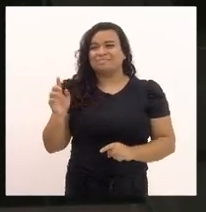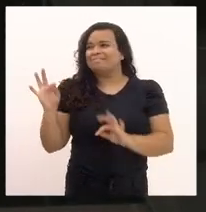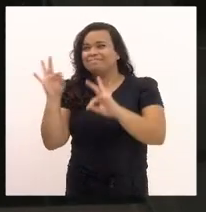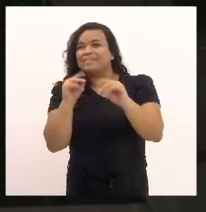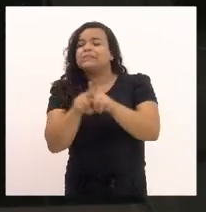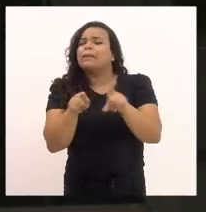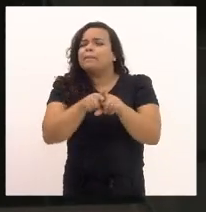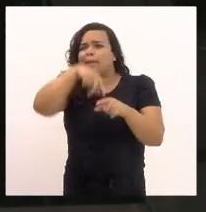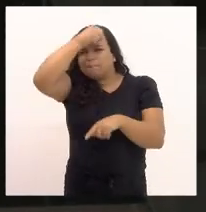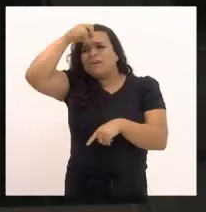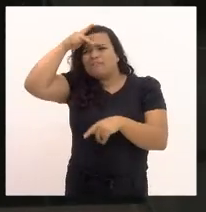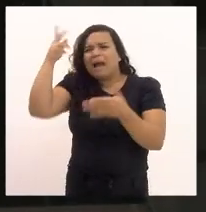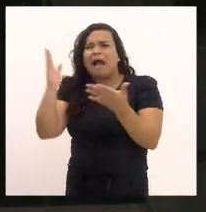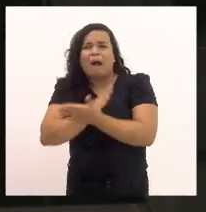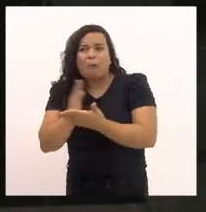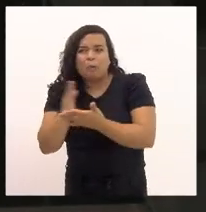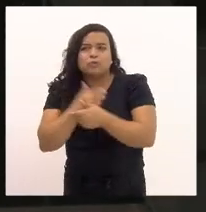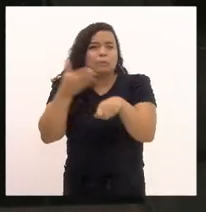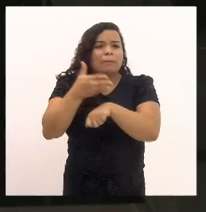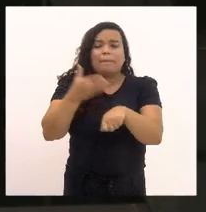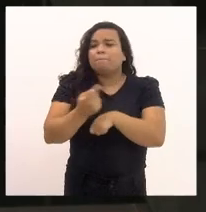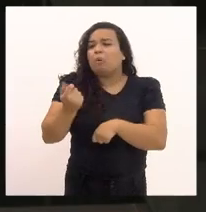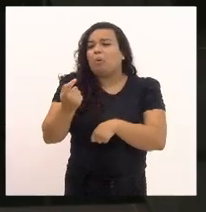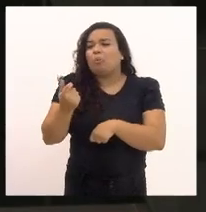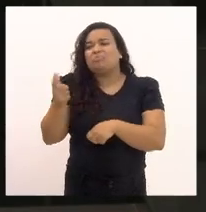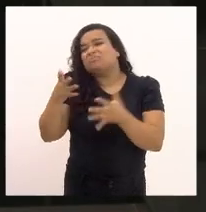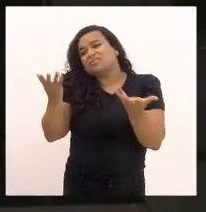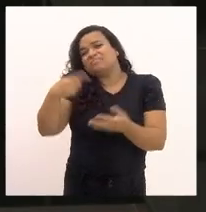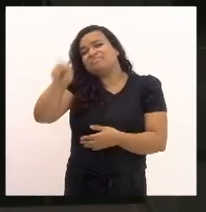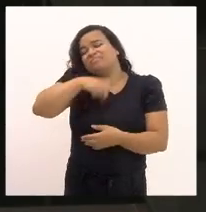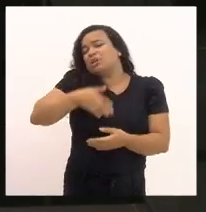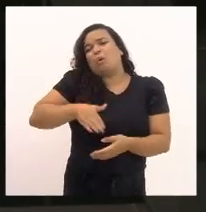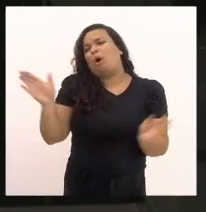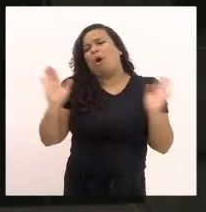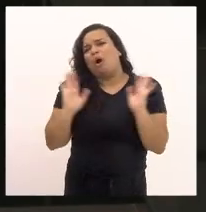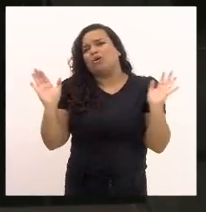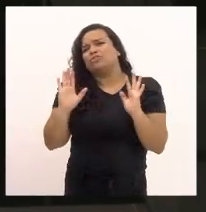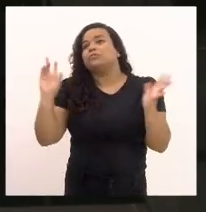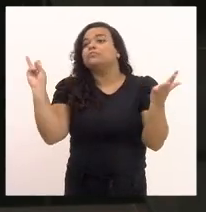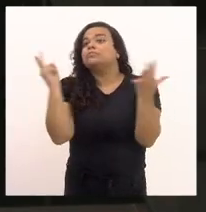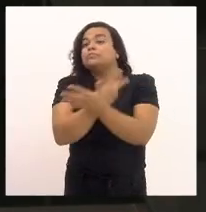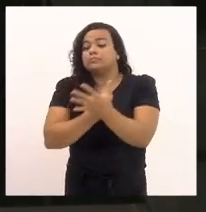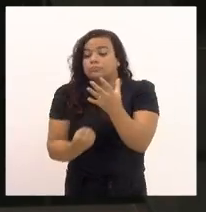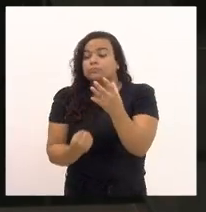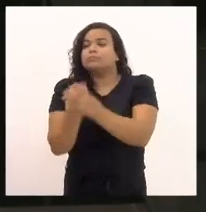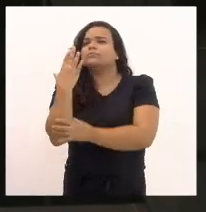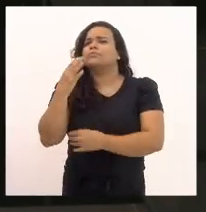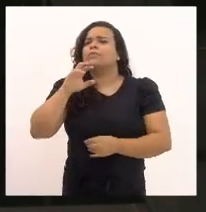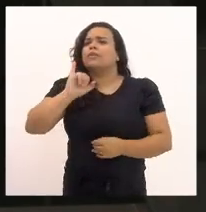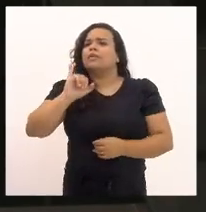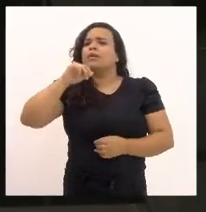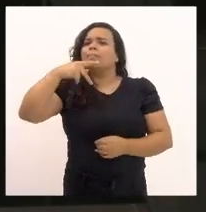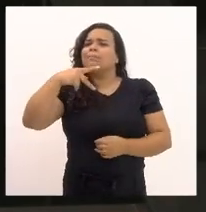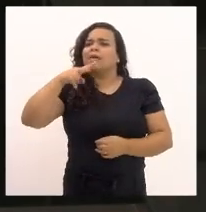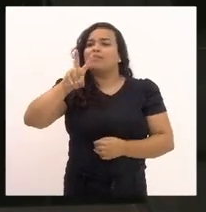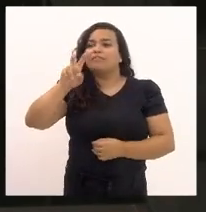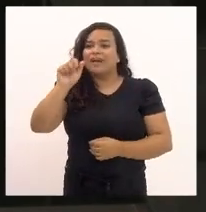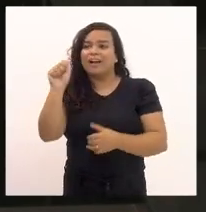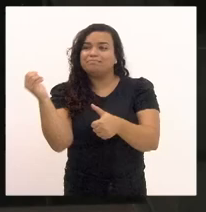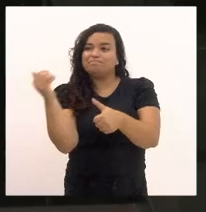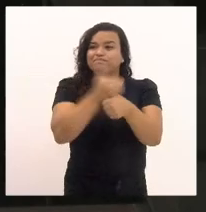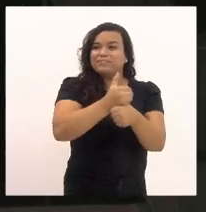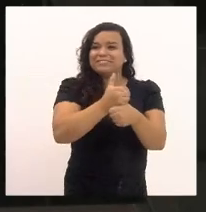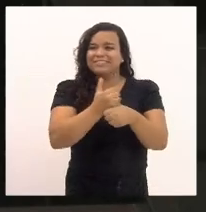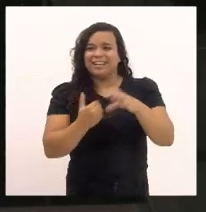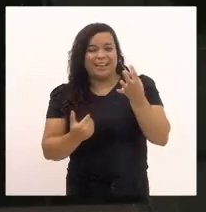prefeitos que não tinham muita participação. Aí veio o IPVA e substituiu a